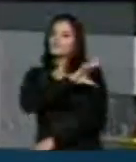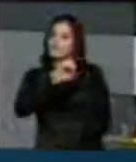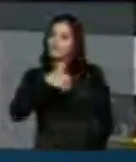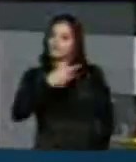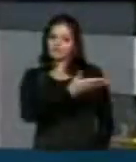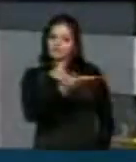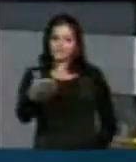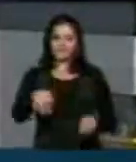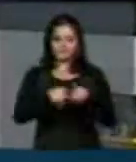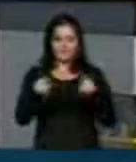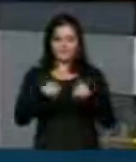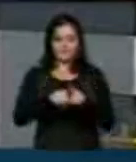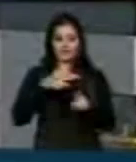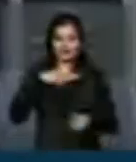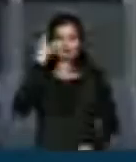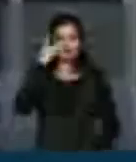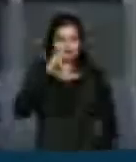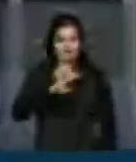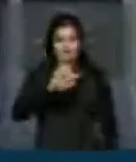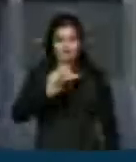Deputado Valdir Colato.